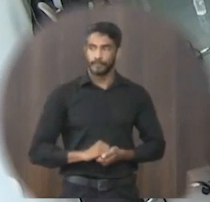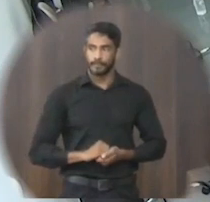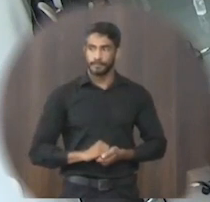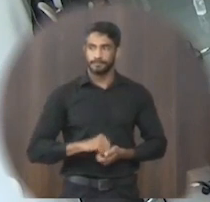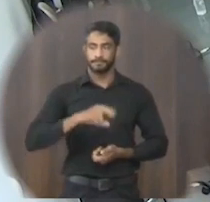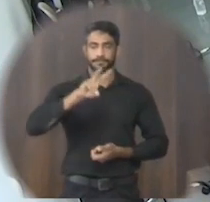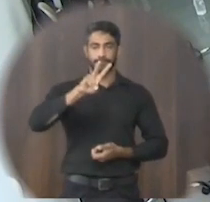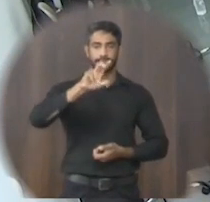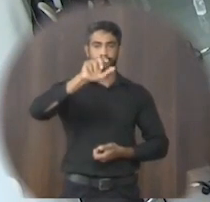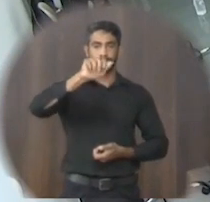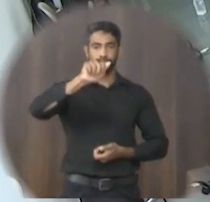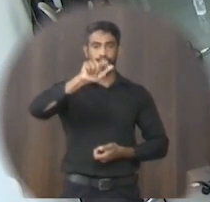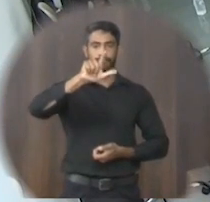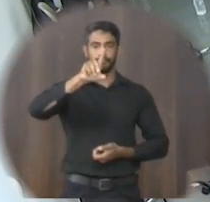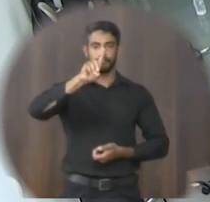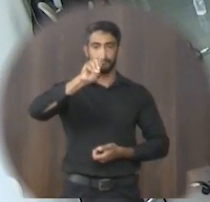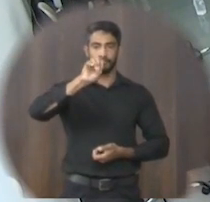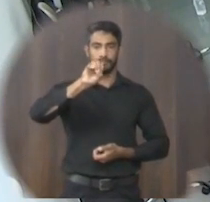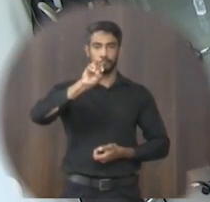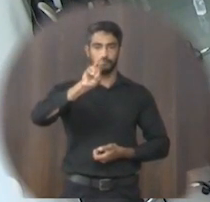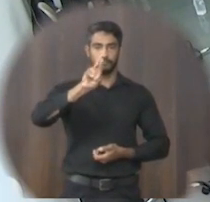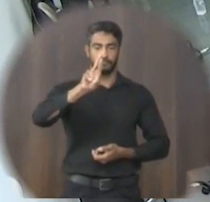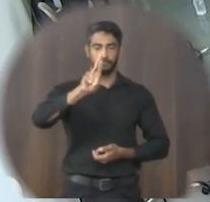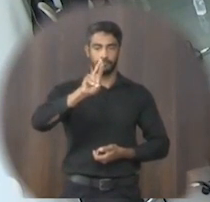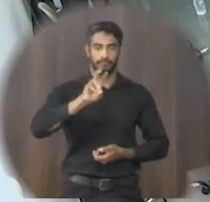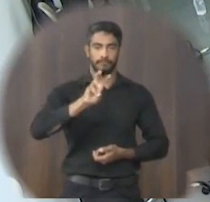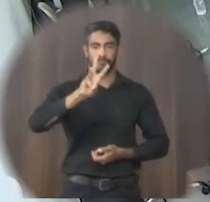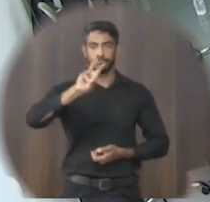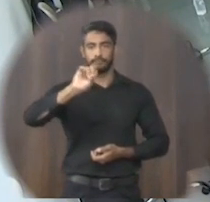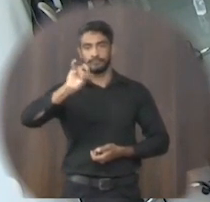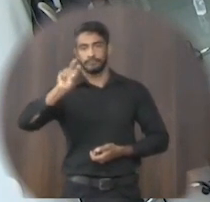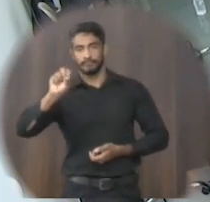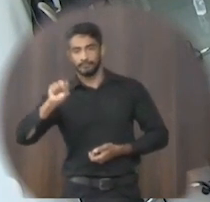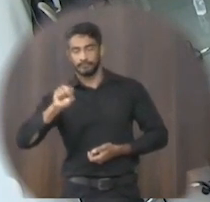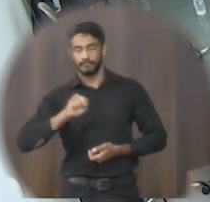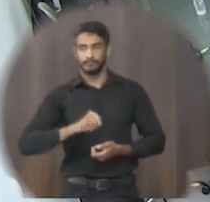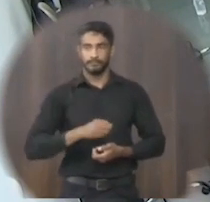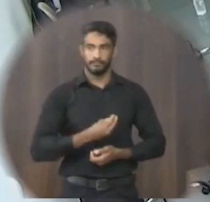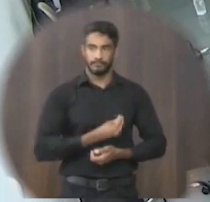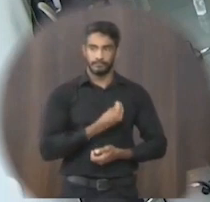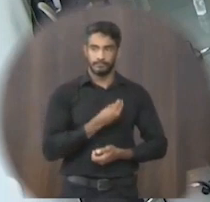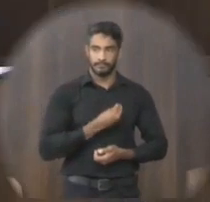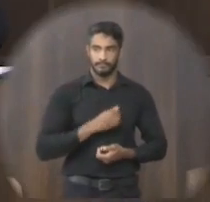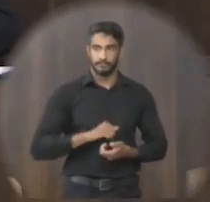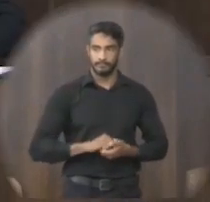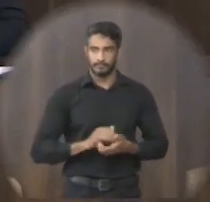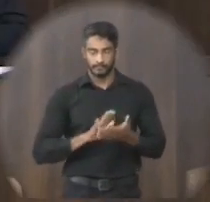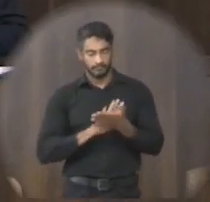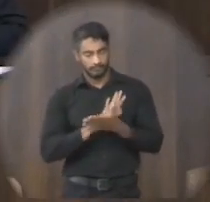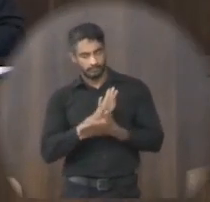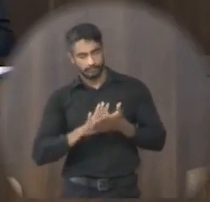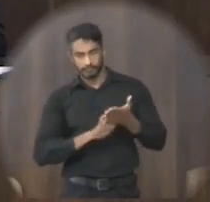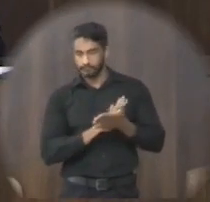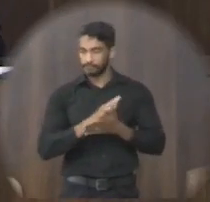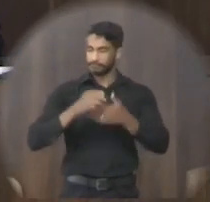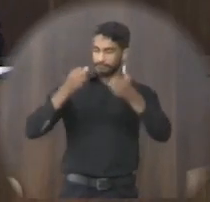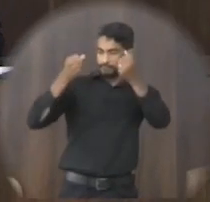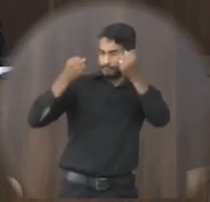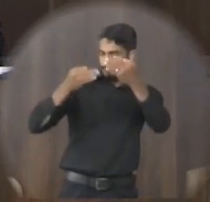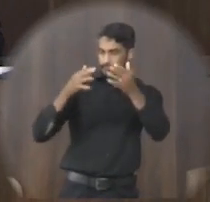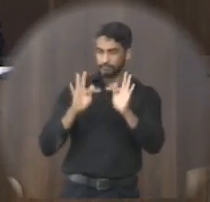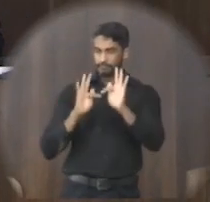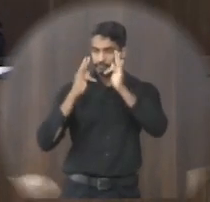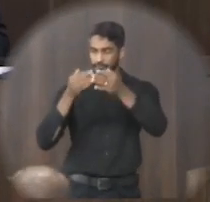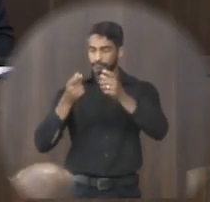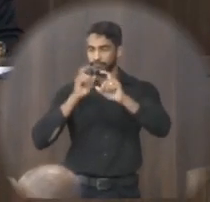Valdeir do Santo Silva presente Uíris Carlos Lopes presente nada mais havendo se tratar dou por